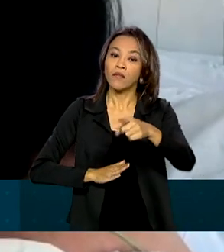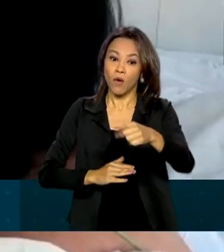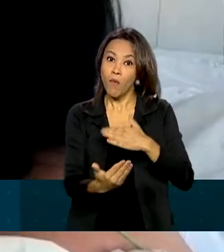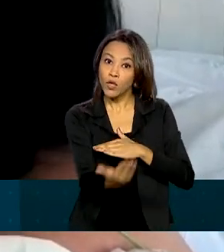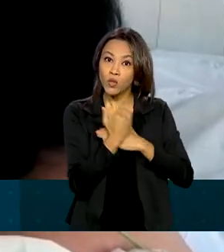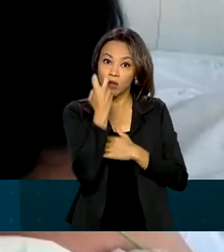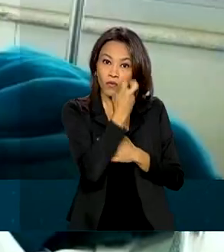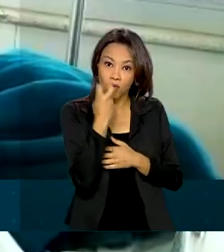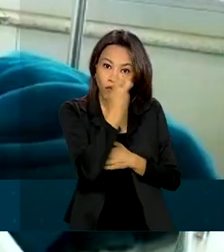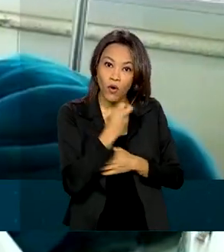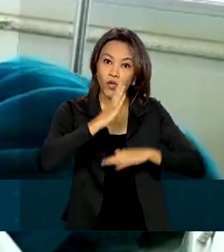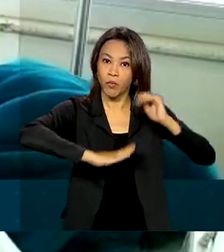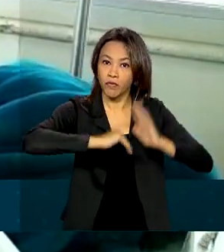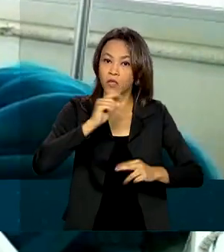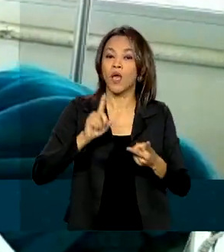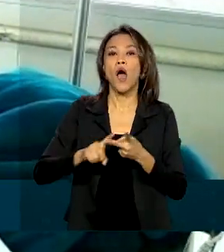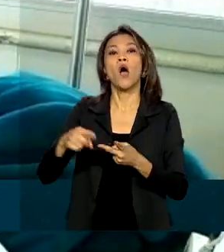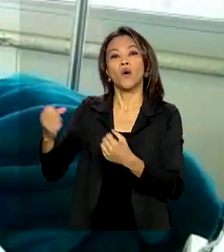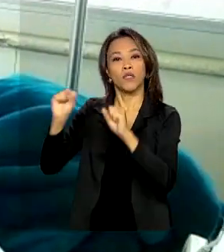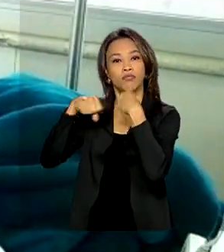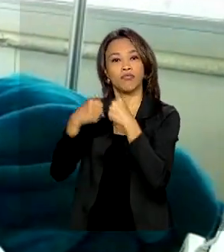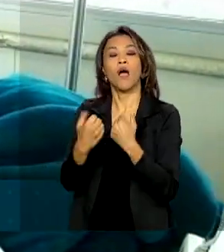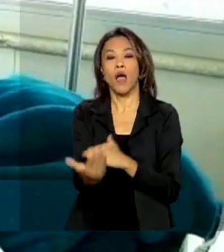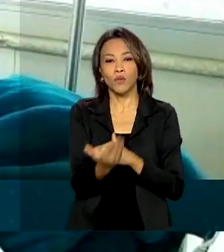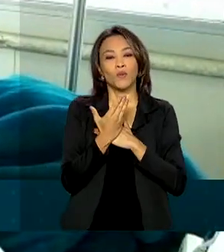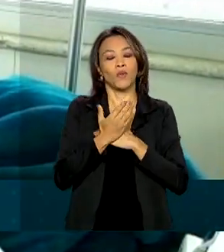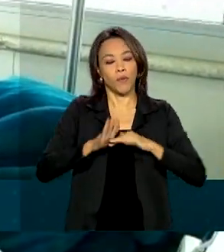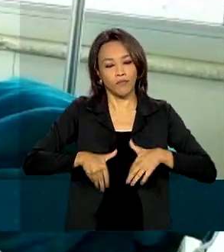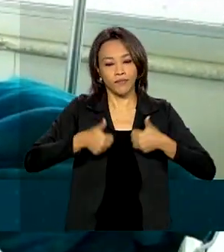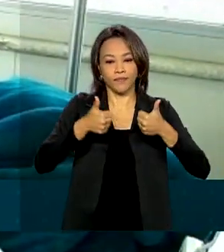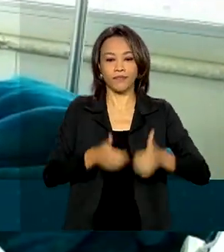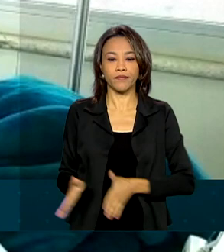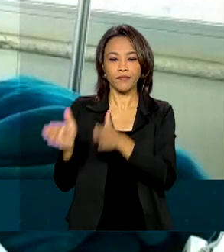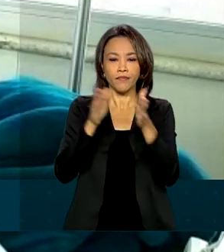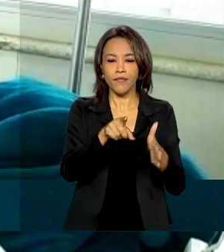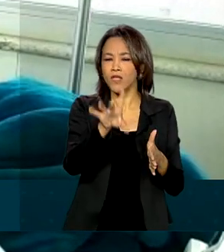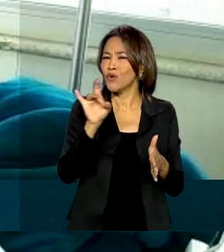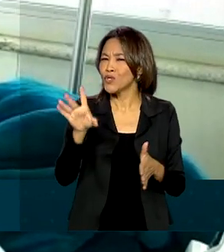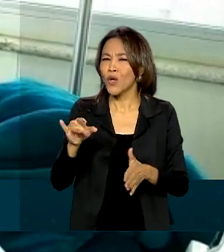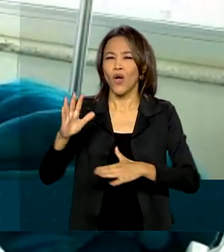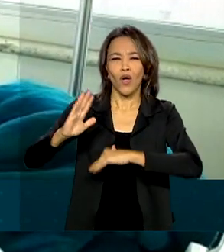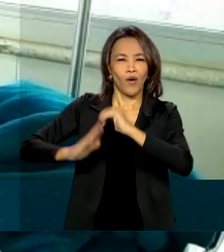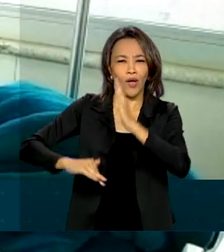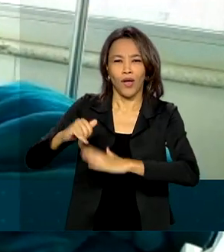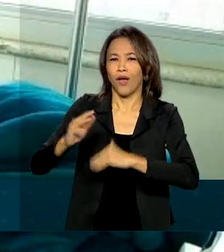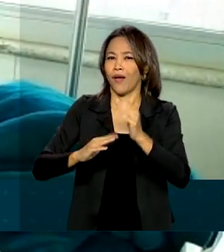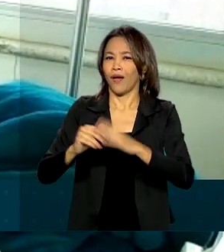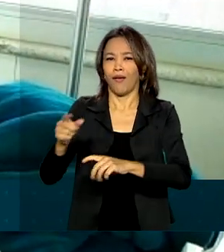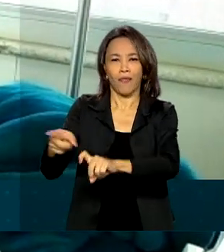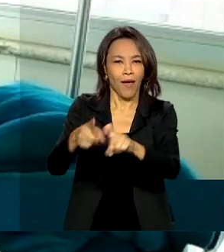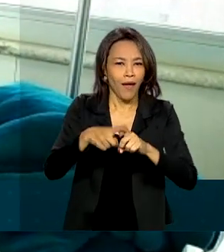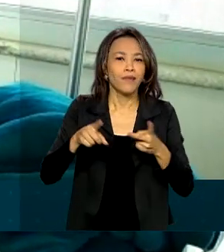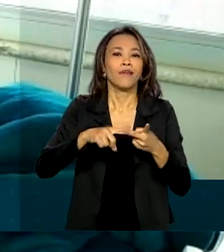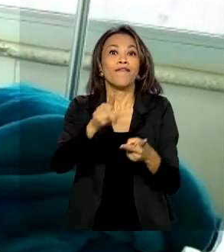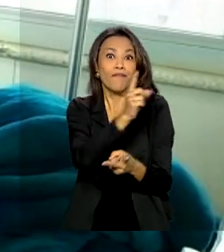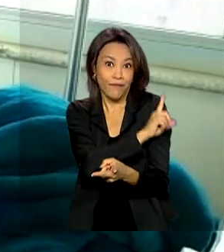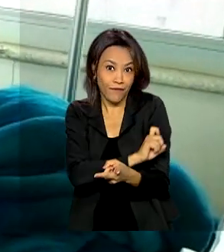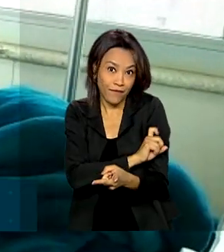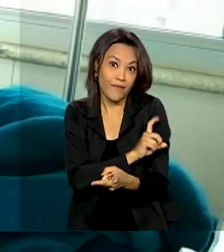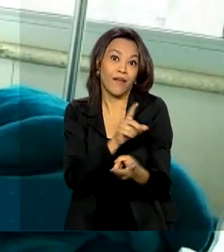consegue se expressar. Não só as meninas, como os médicos, os enfermeiros, os técnicos,